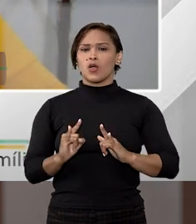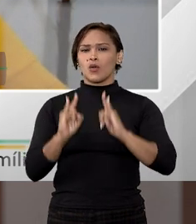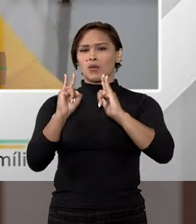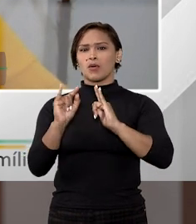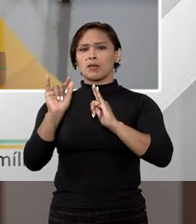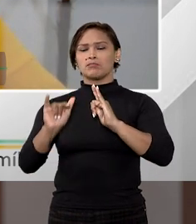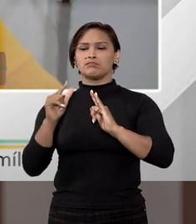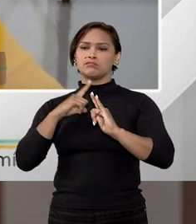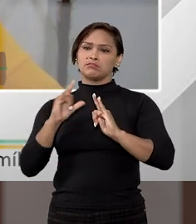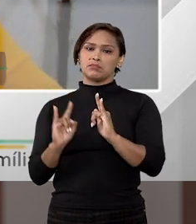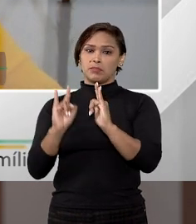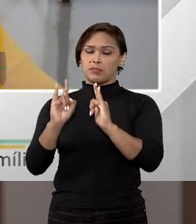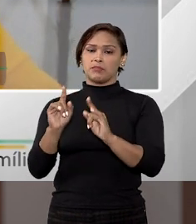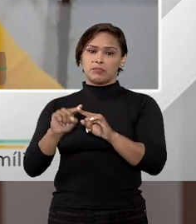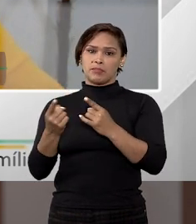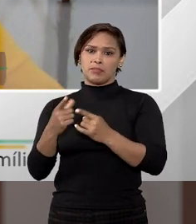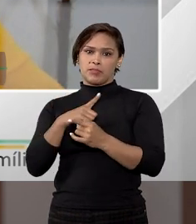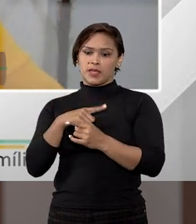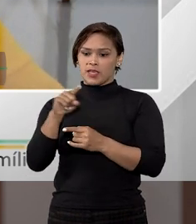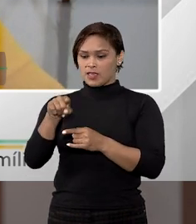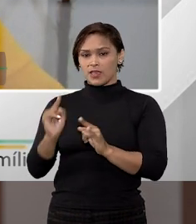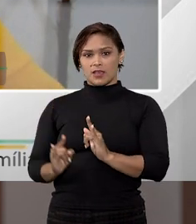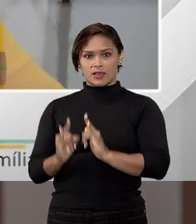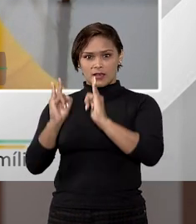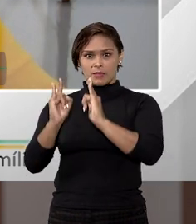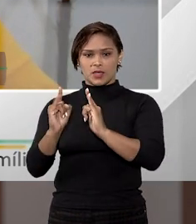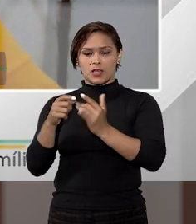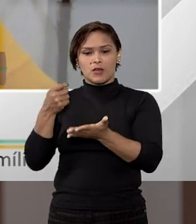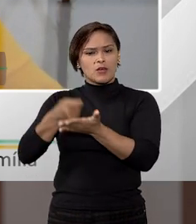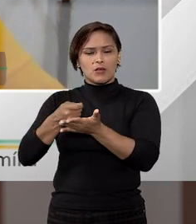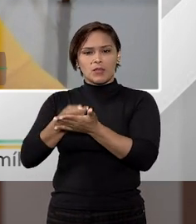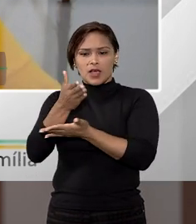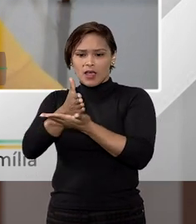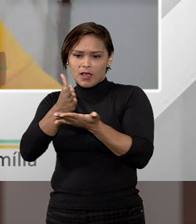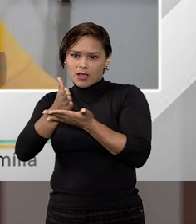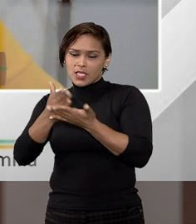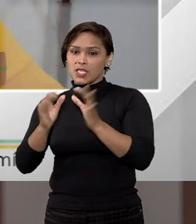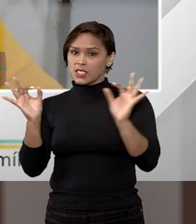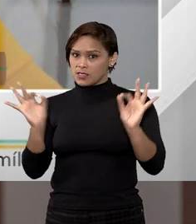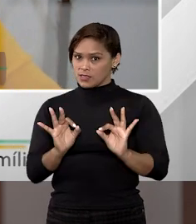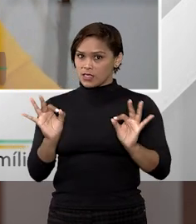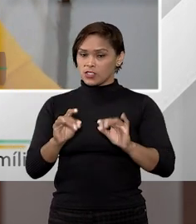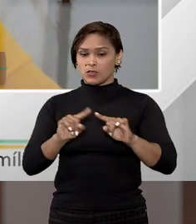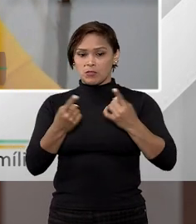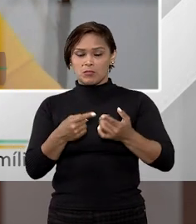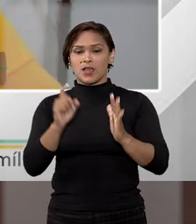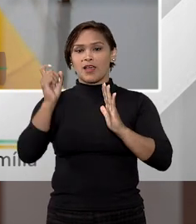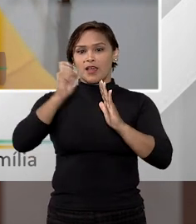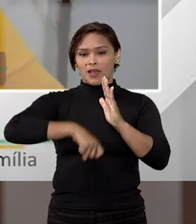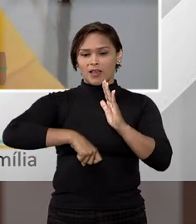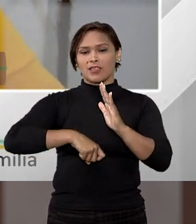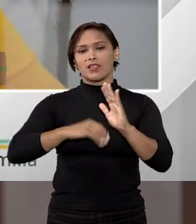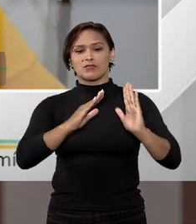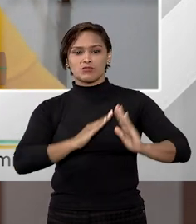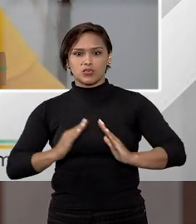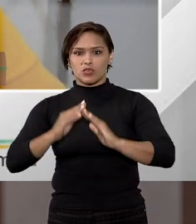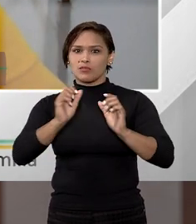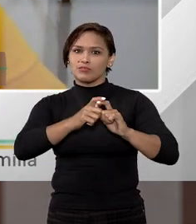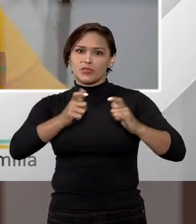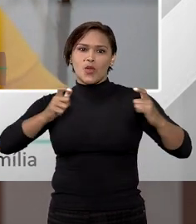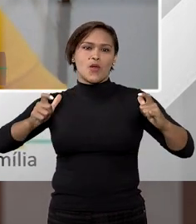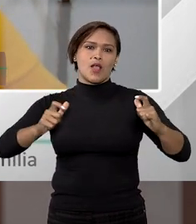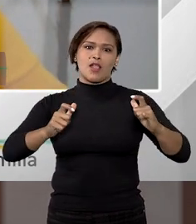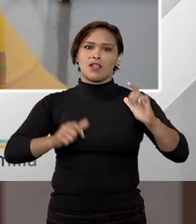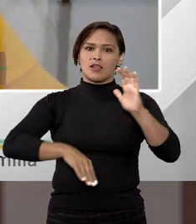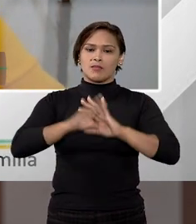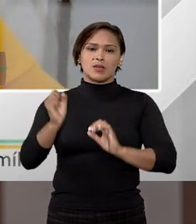apartamento, doutora, e esse apartamento, eu estou pagando financiamento, tudo certinho, mas a taxa do condomínio está gigante,